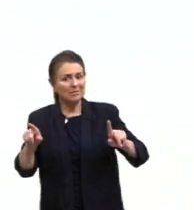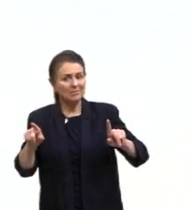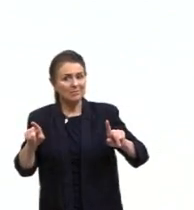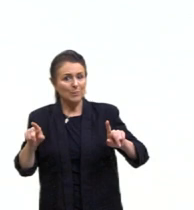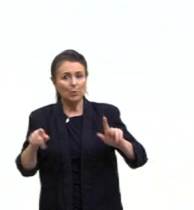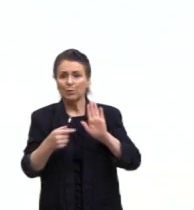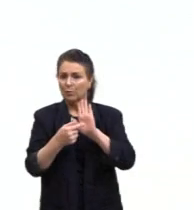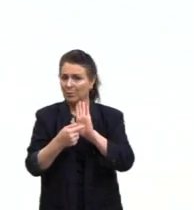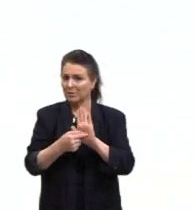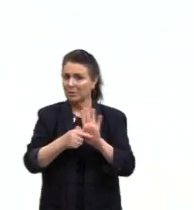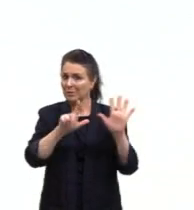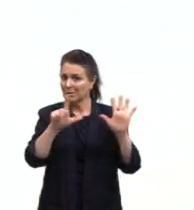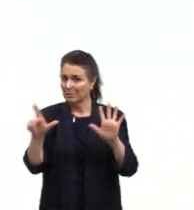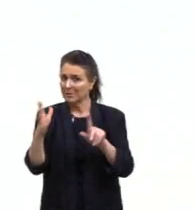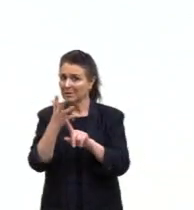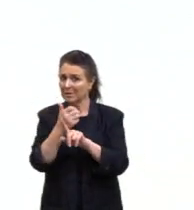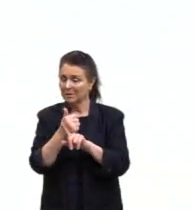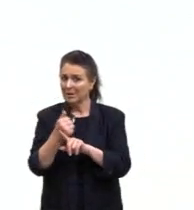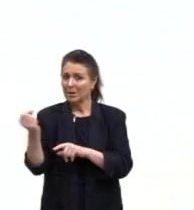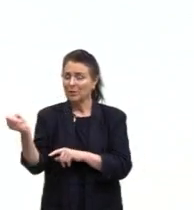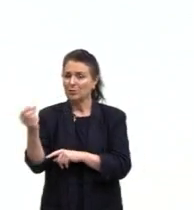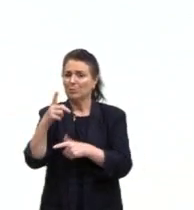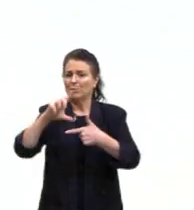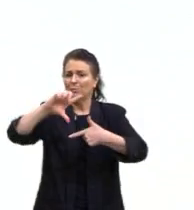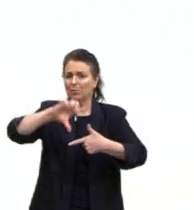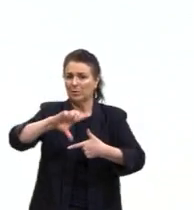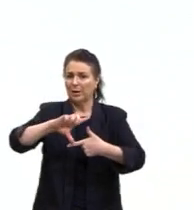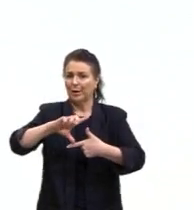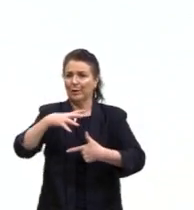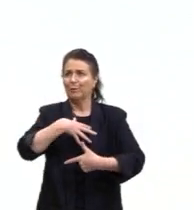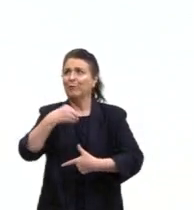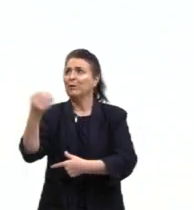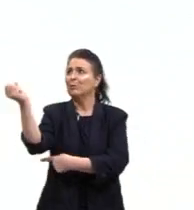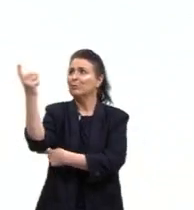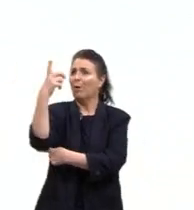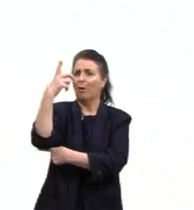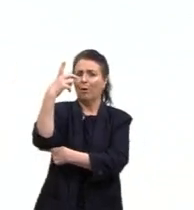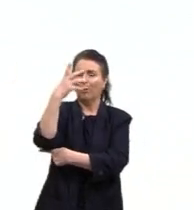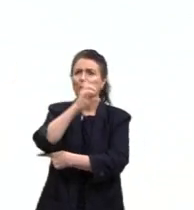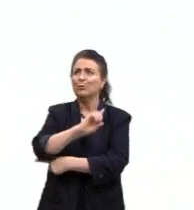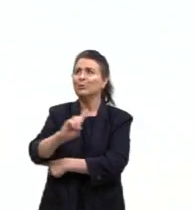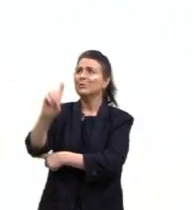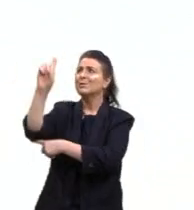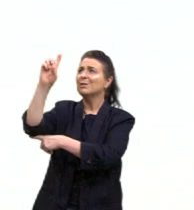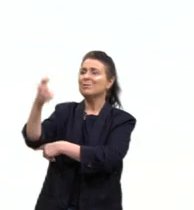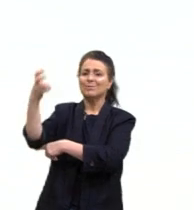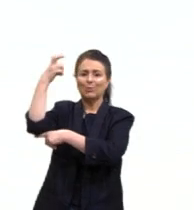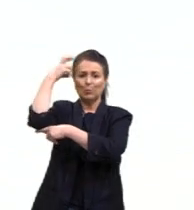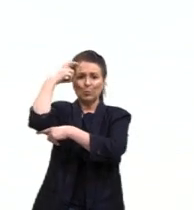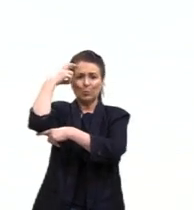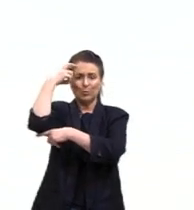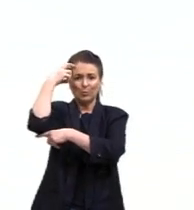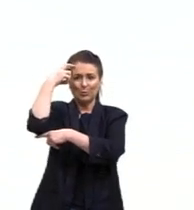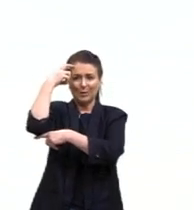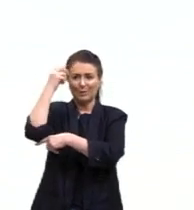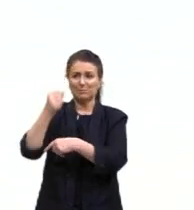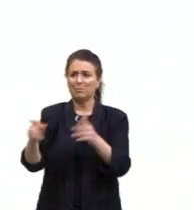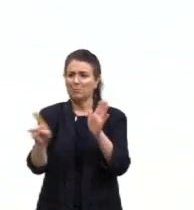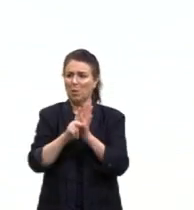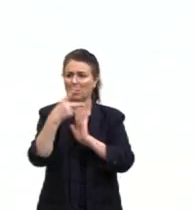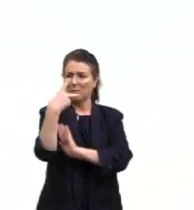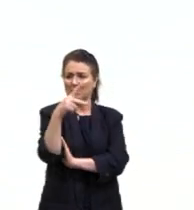falava. Macunaíma, filho do sol, um dos mitos, um dos deuses da cultura Macuxis, então,